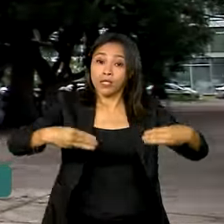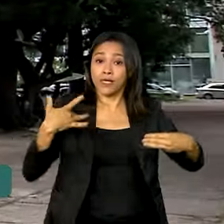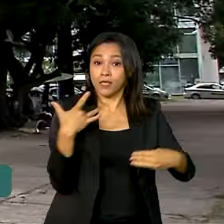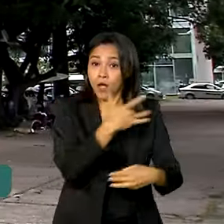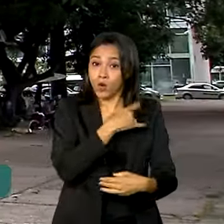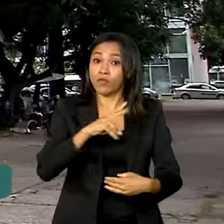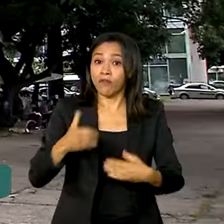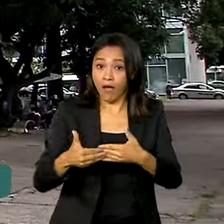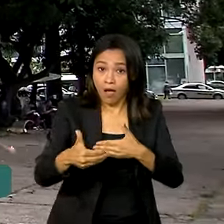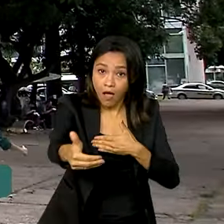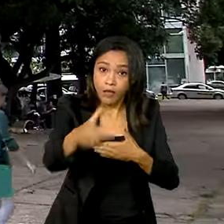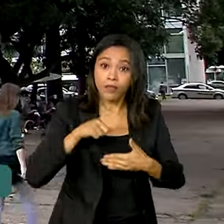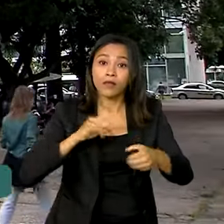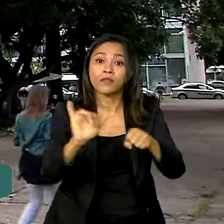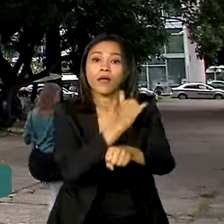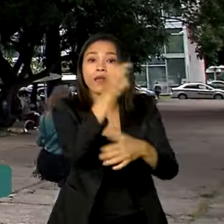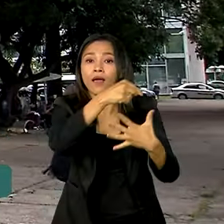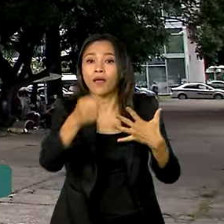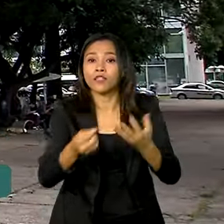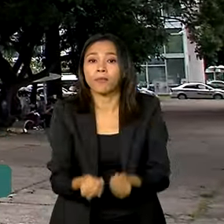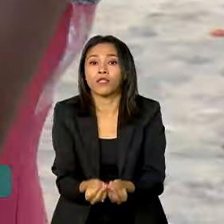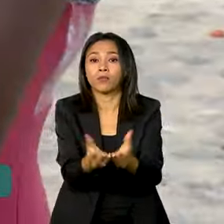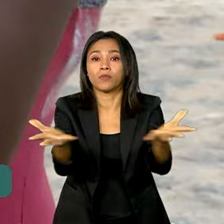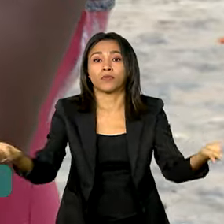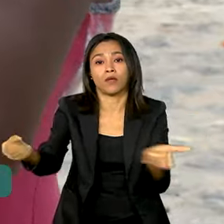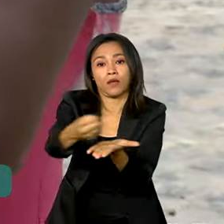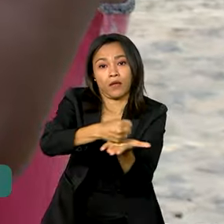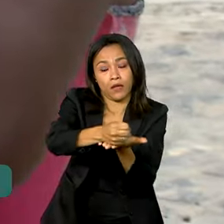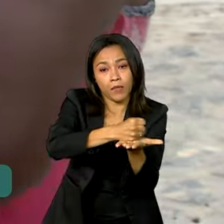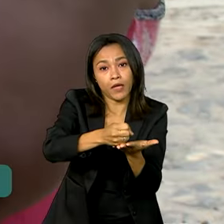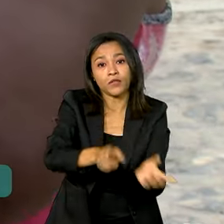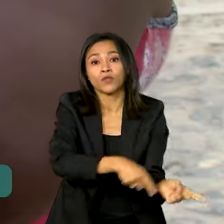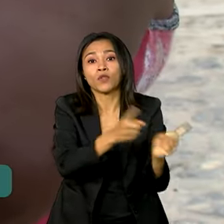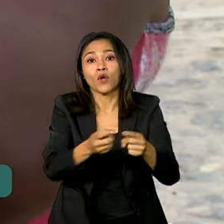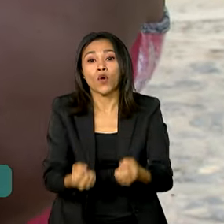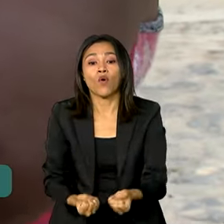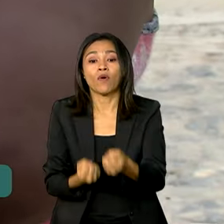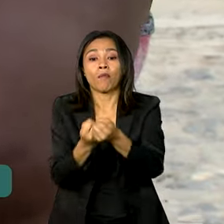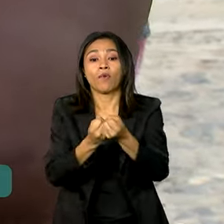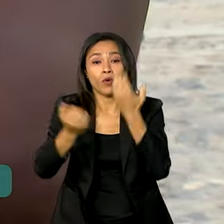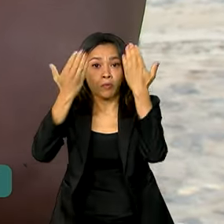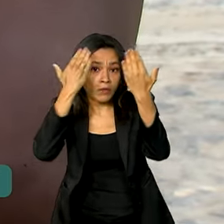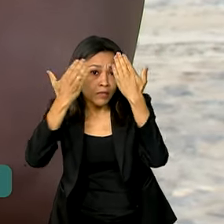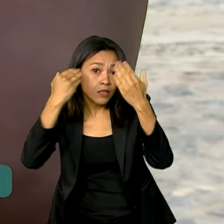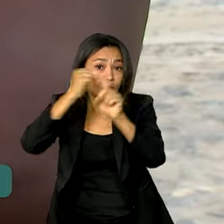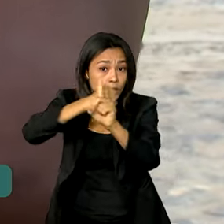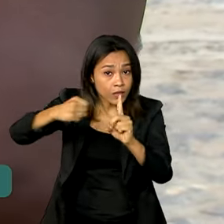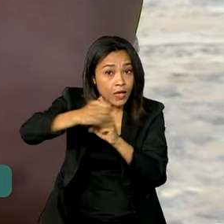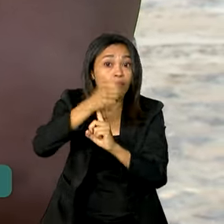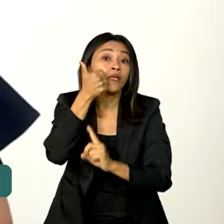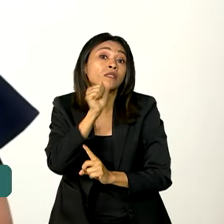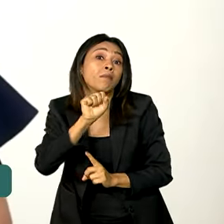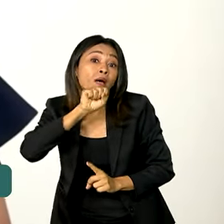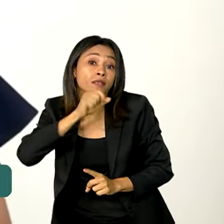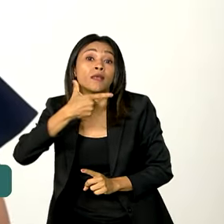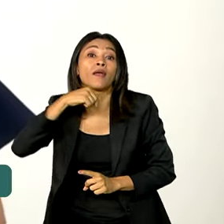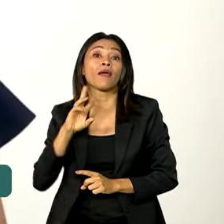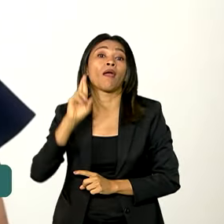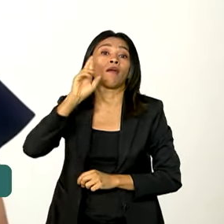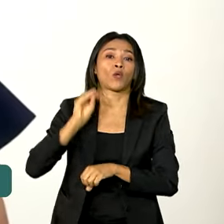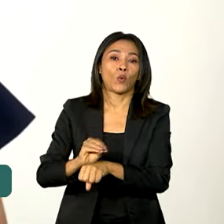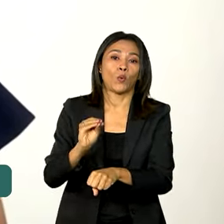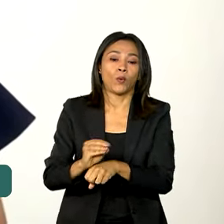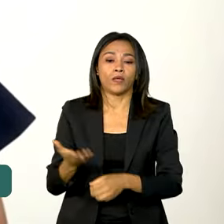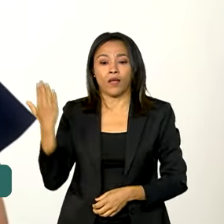adotar medidas para disponibilizar medicamentos e oferecer apoio psicossocial às mães e cuidadores. Estamos